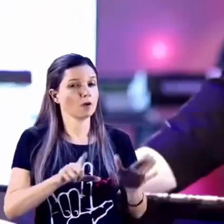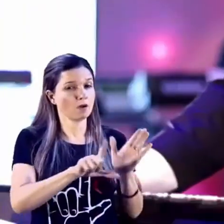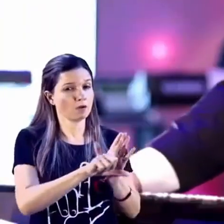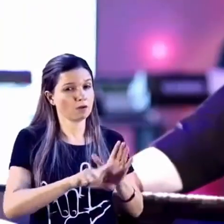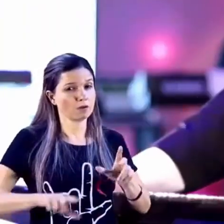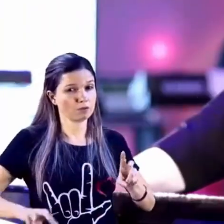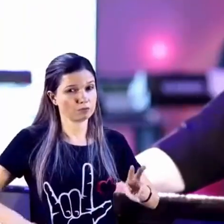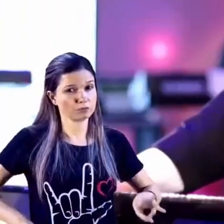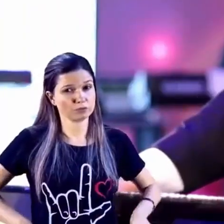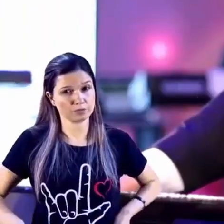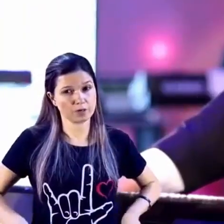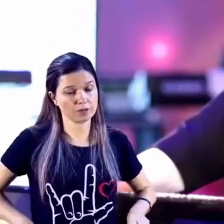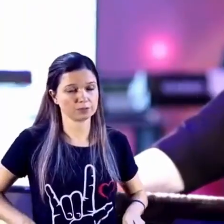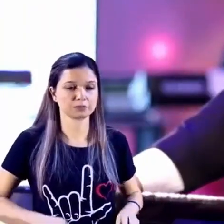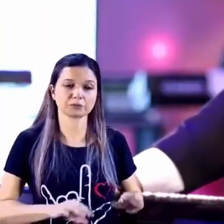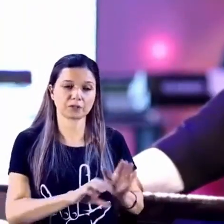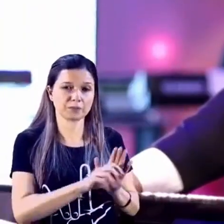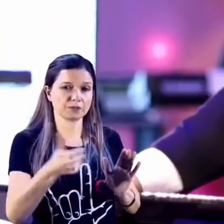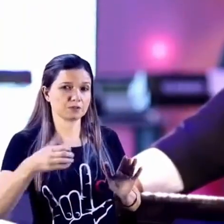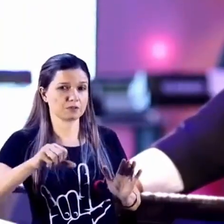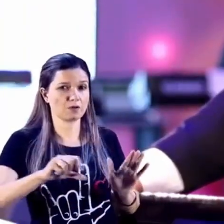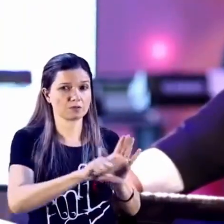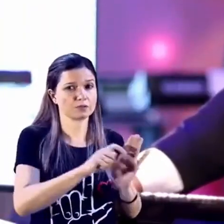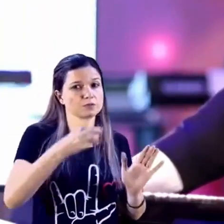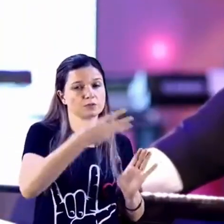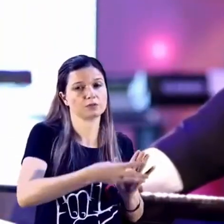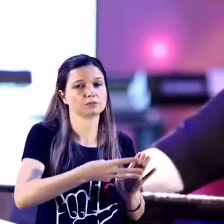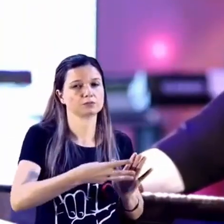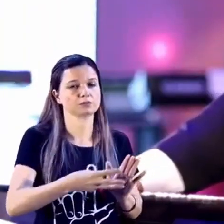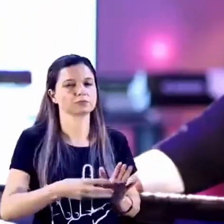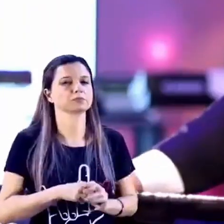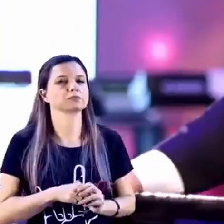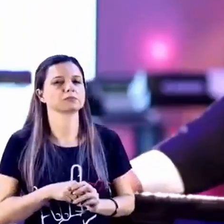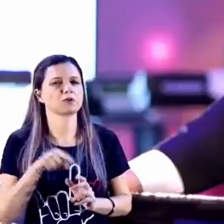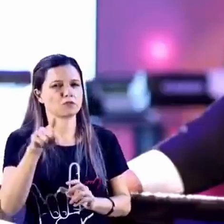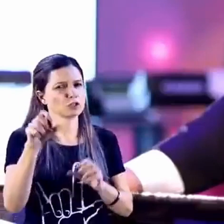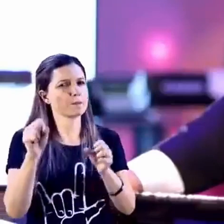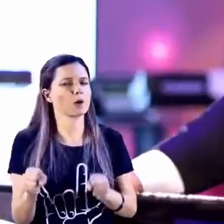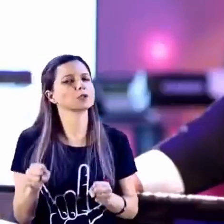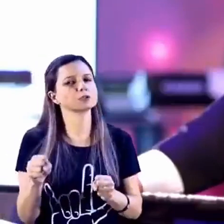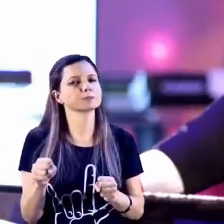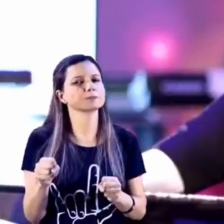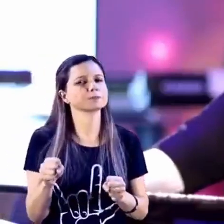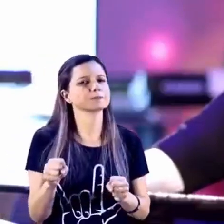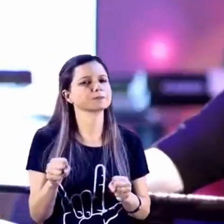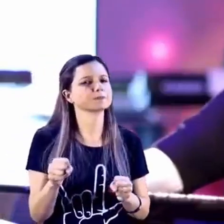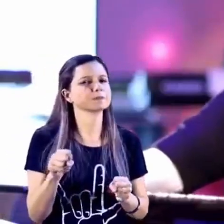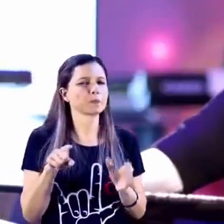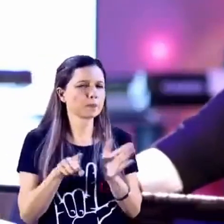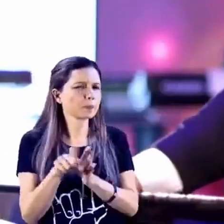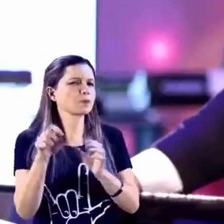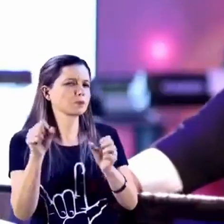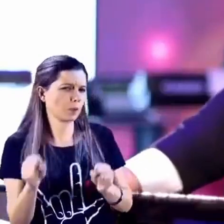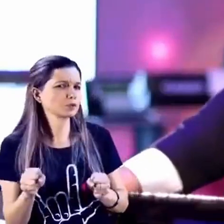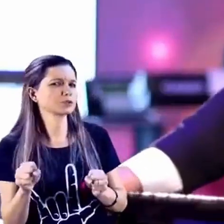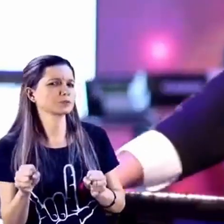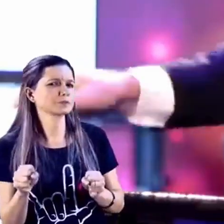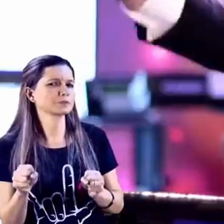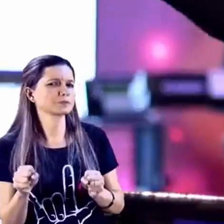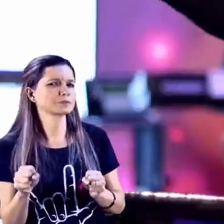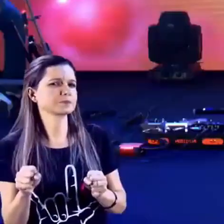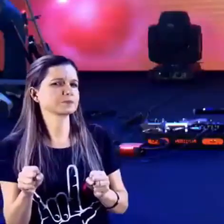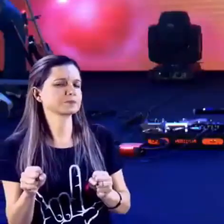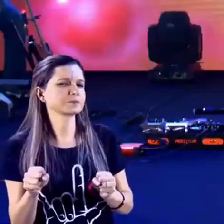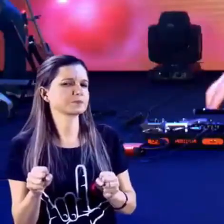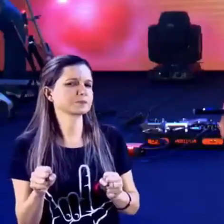versículo 23, Jesus disse. Se podes, será que você pode? Ele está fazendo a pergunta. Ele